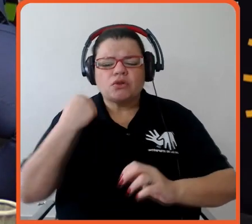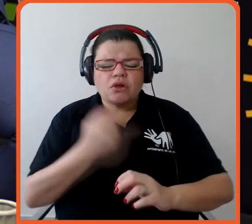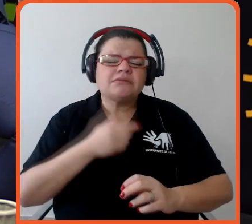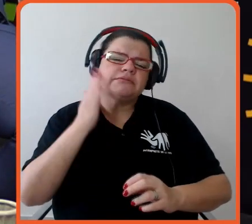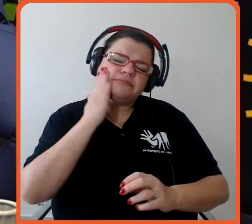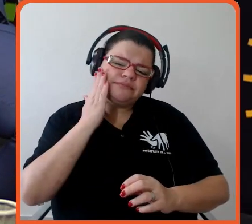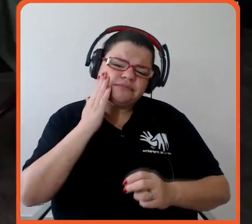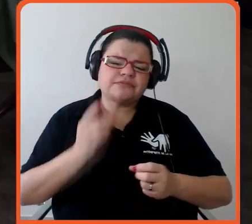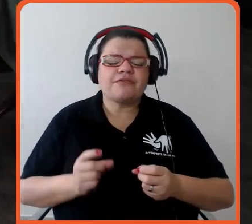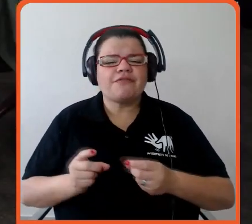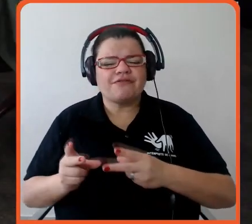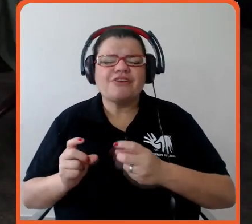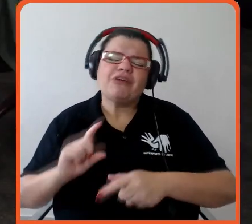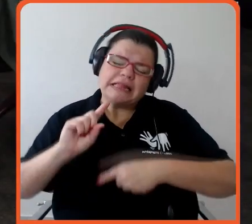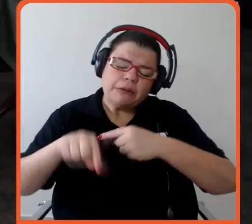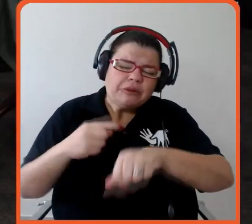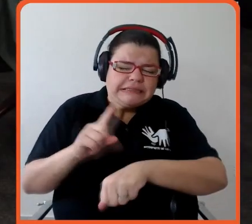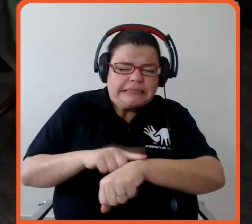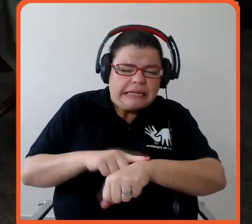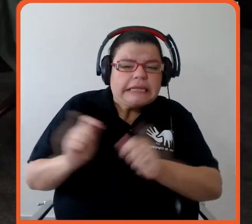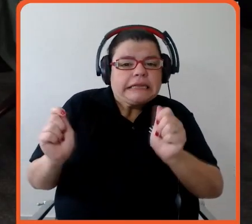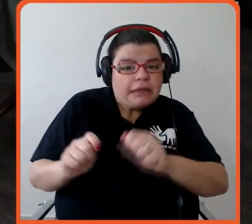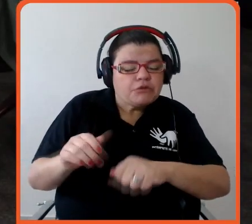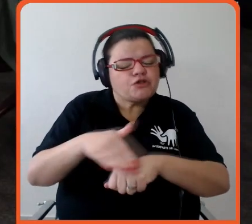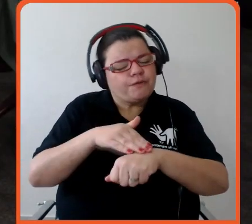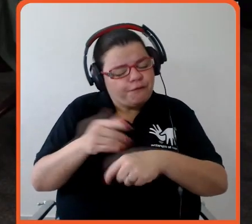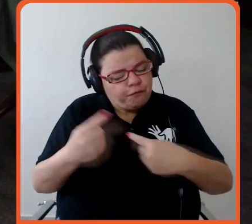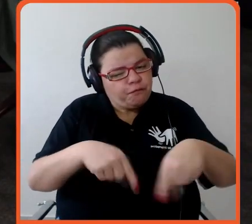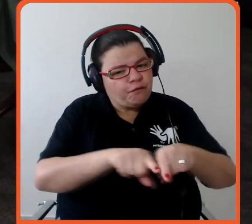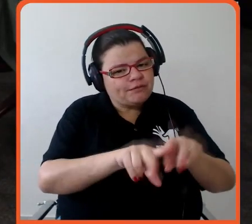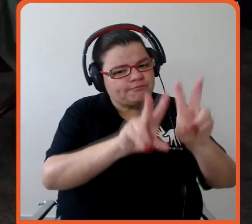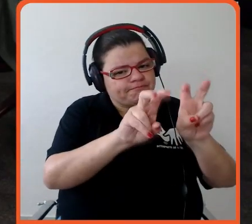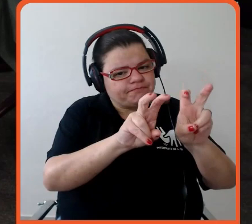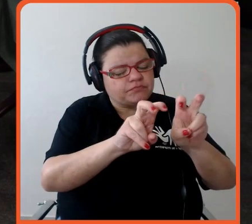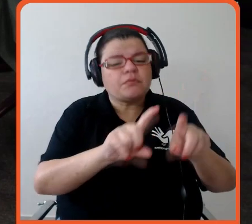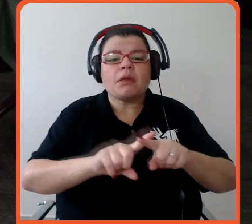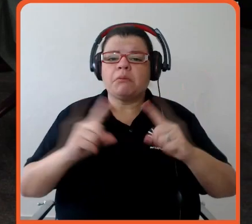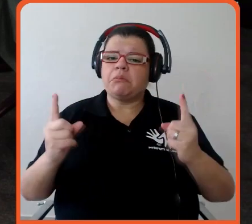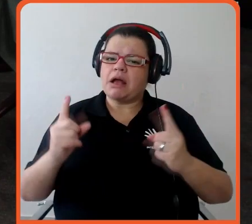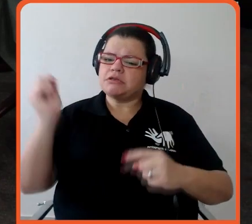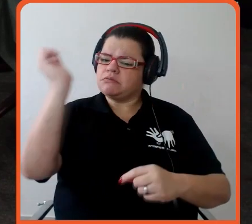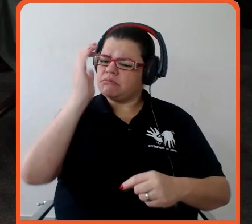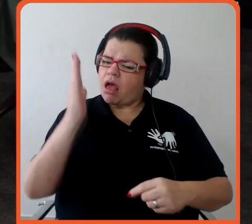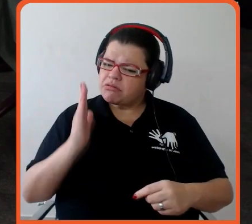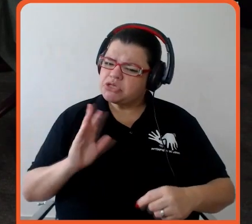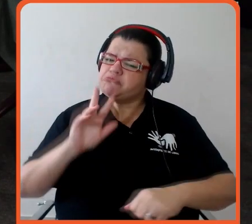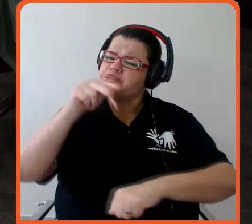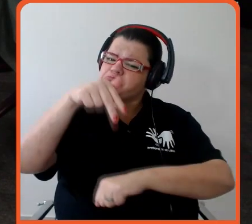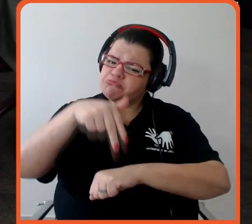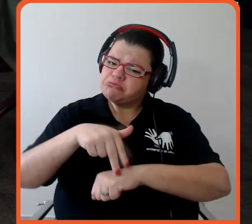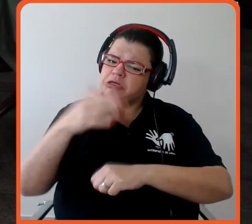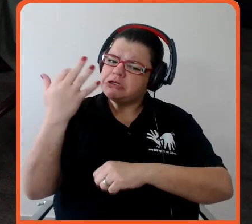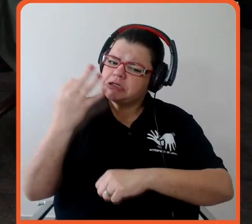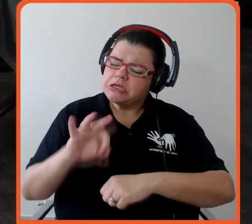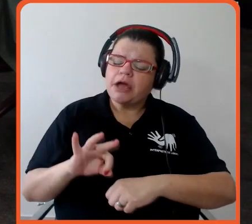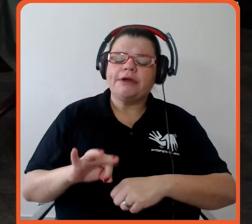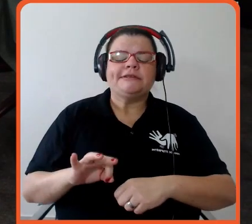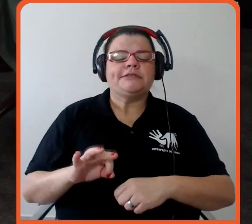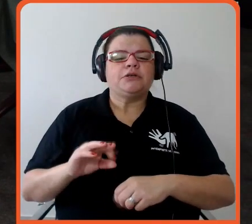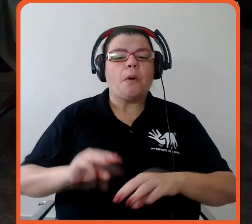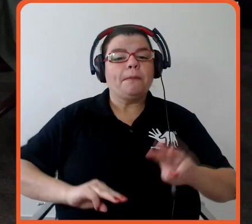falar sobre isso, mas o Brasil, então, se posicionando certo, o Ministro do Ambiente chegou logo